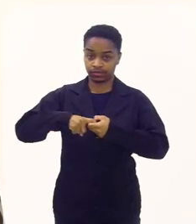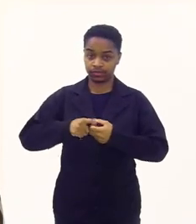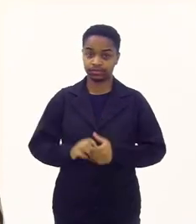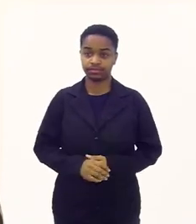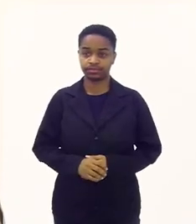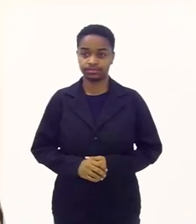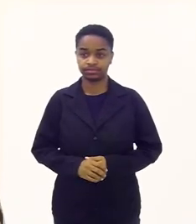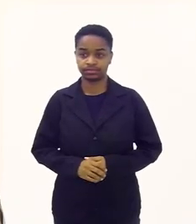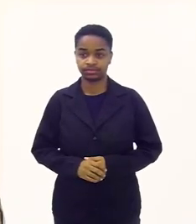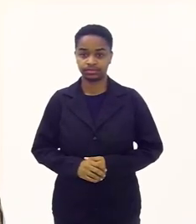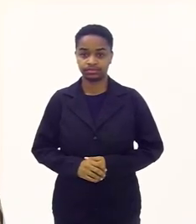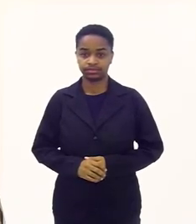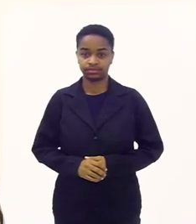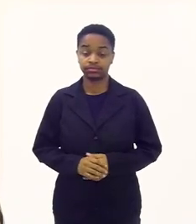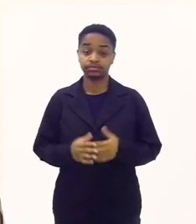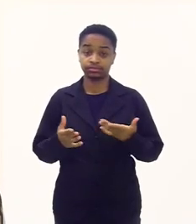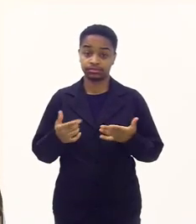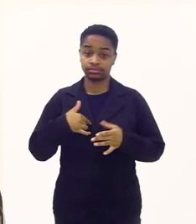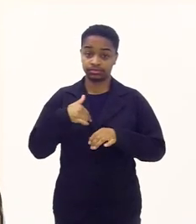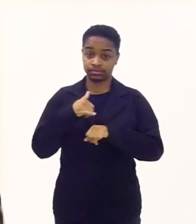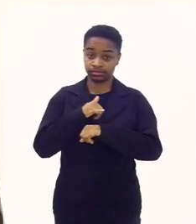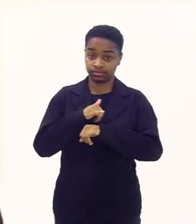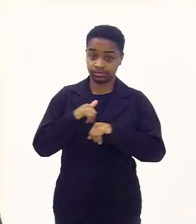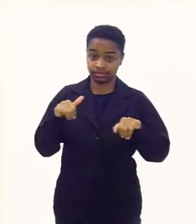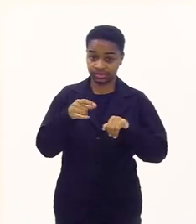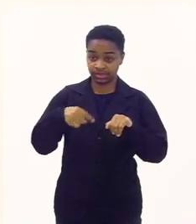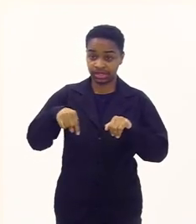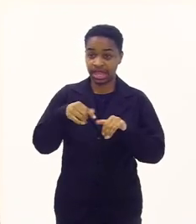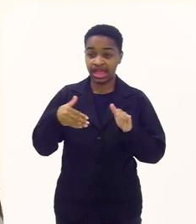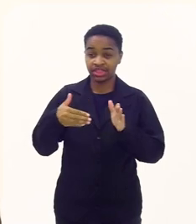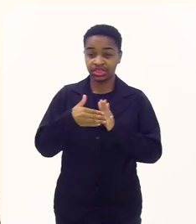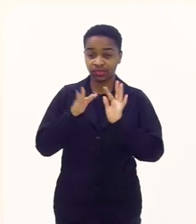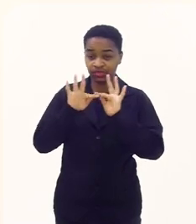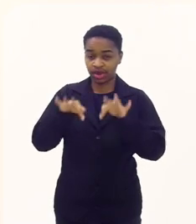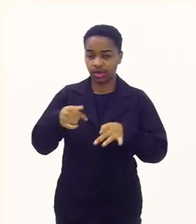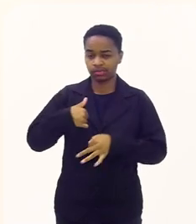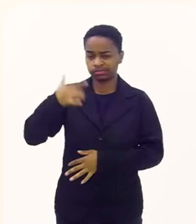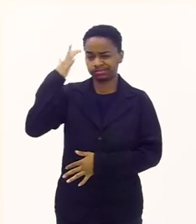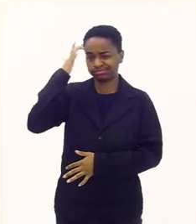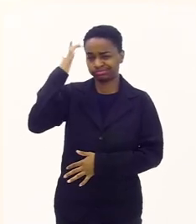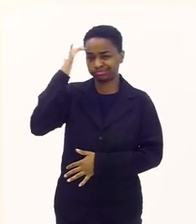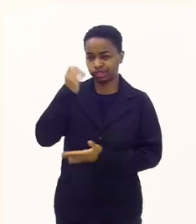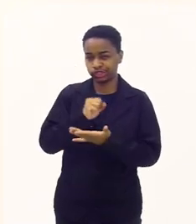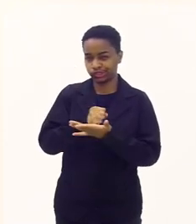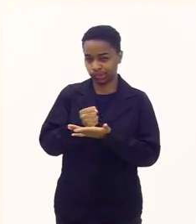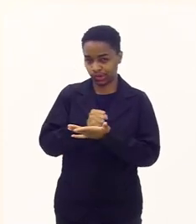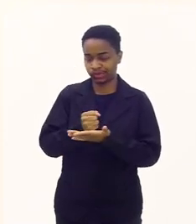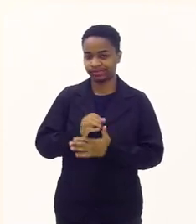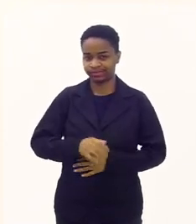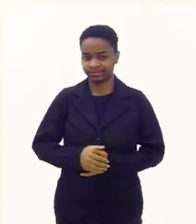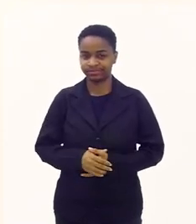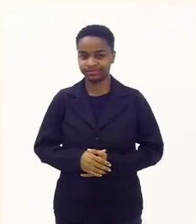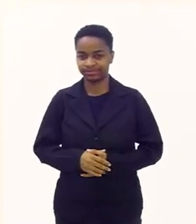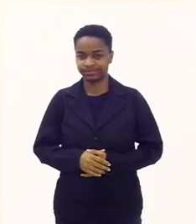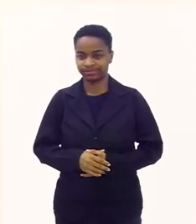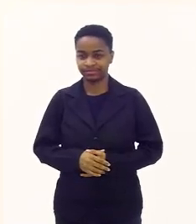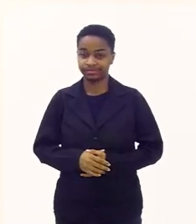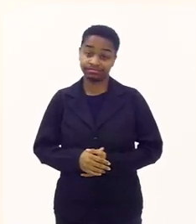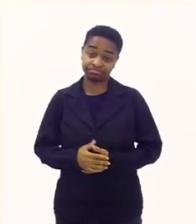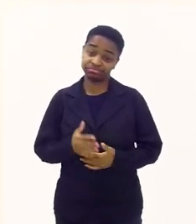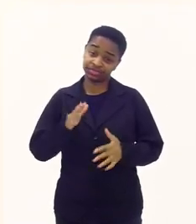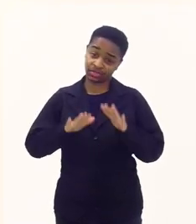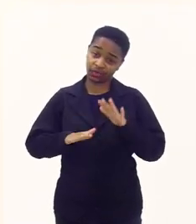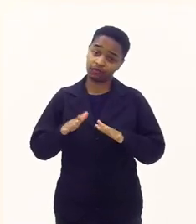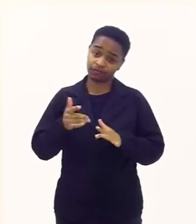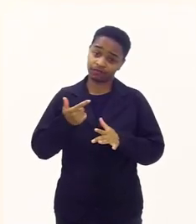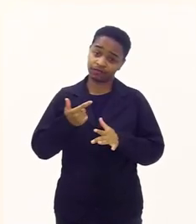voltamos olha vou falar até o final eu vou estar assim uma expert no que diz respeito a game e posso